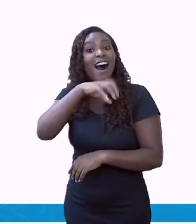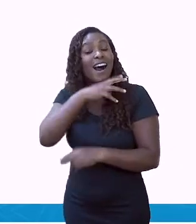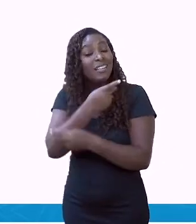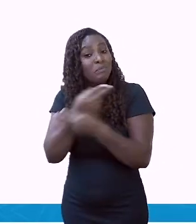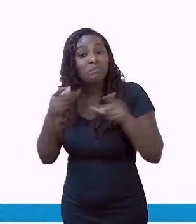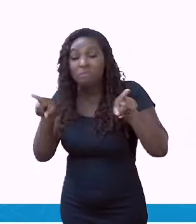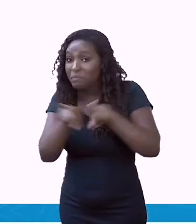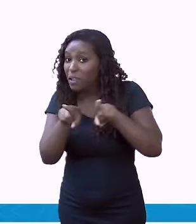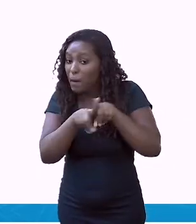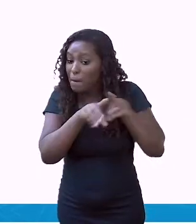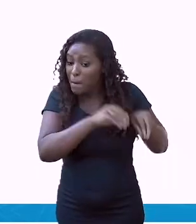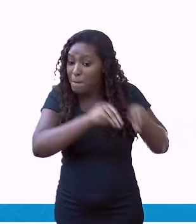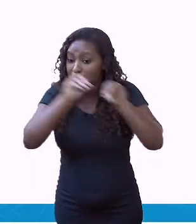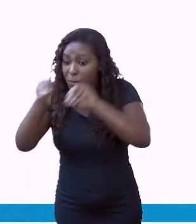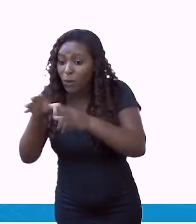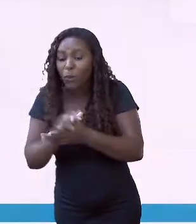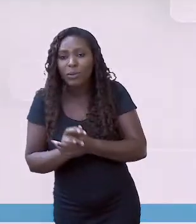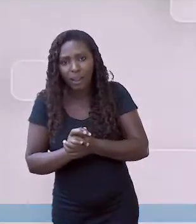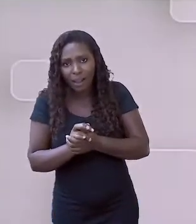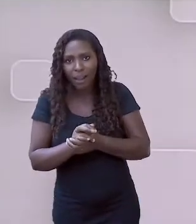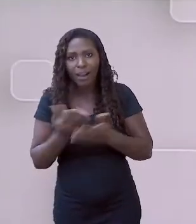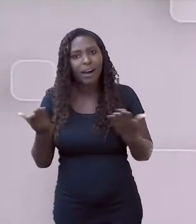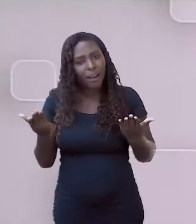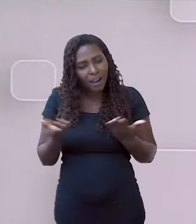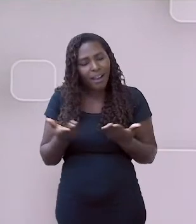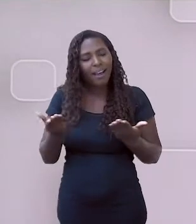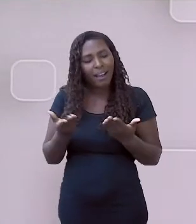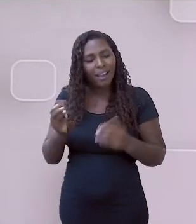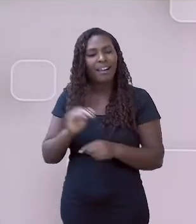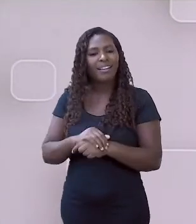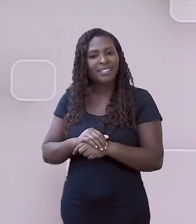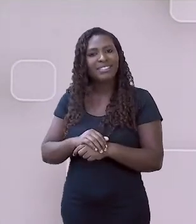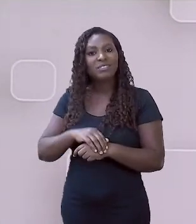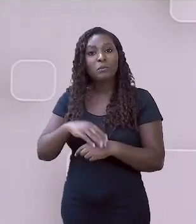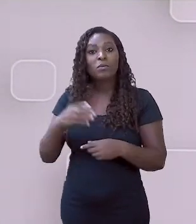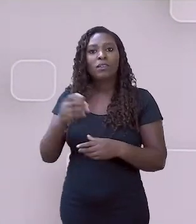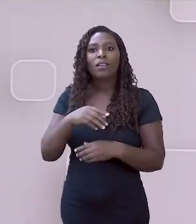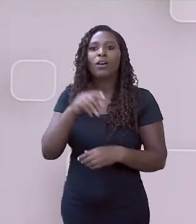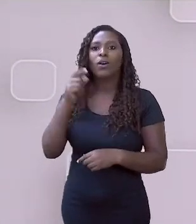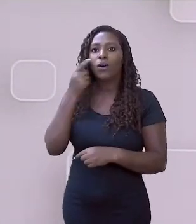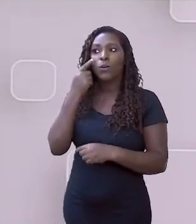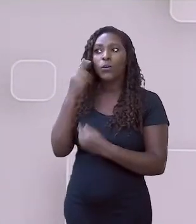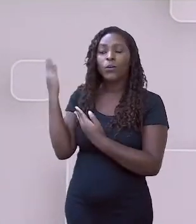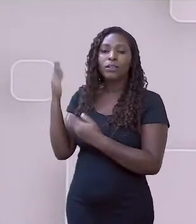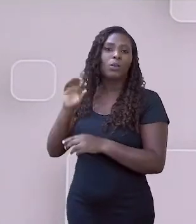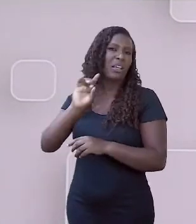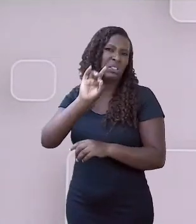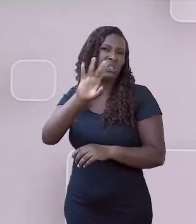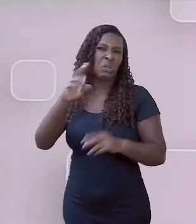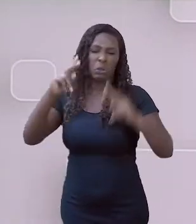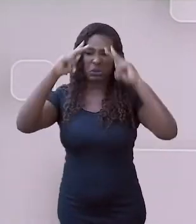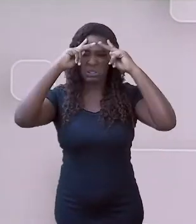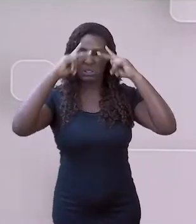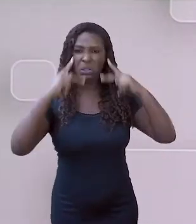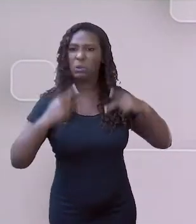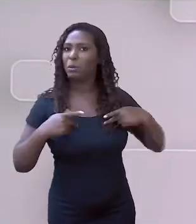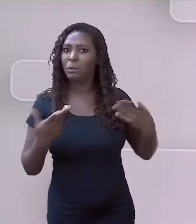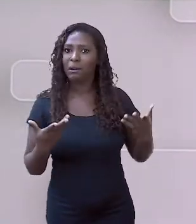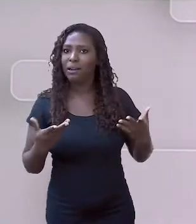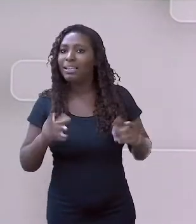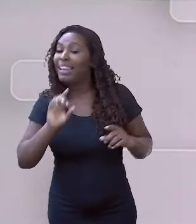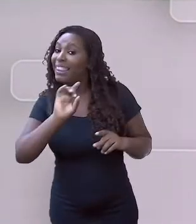fazem migrações. Então, não é um fenômeno humano, tá? Mas,